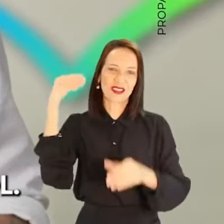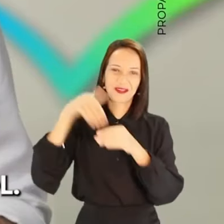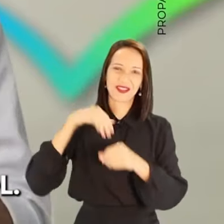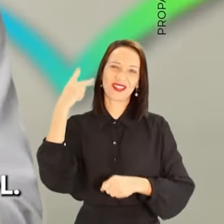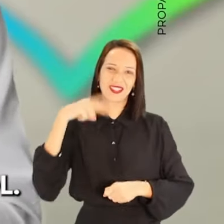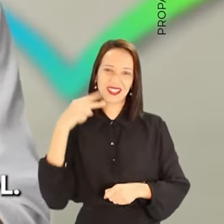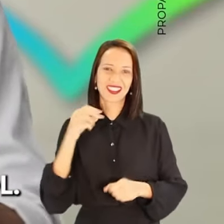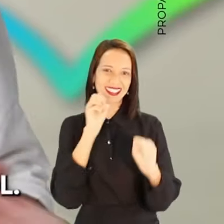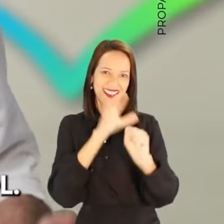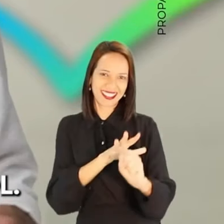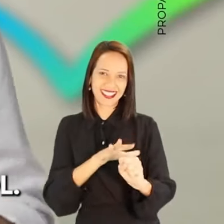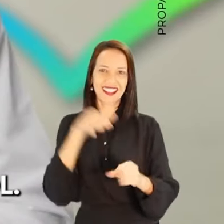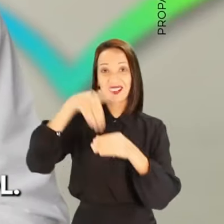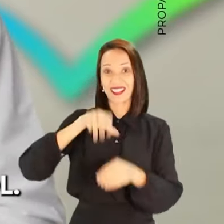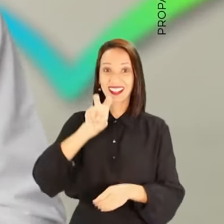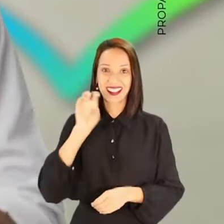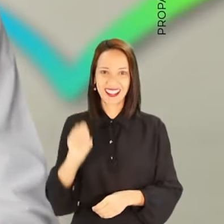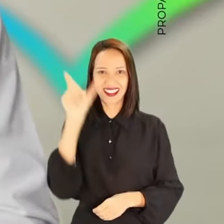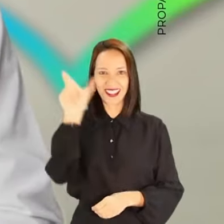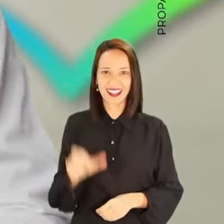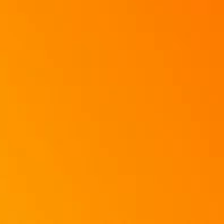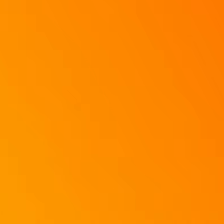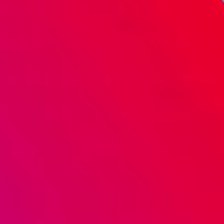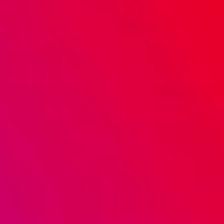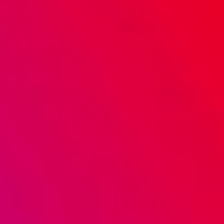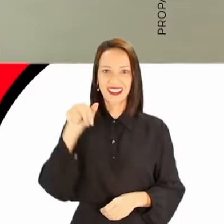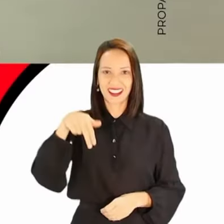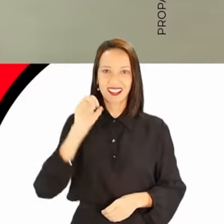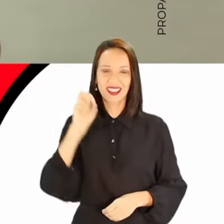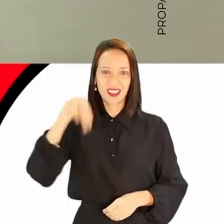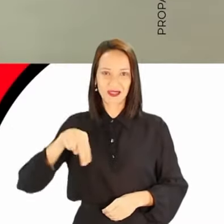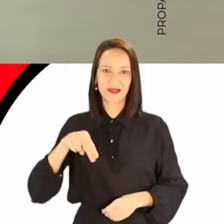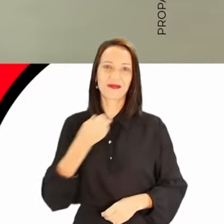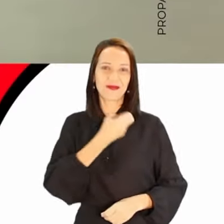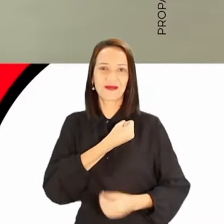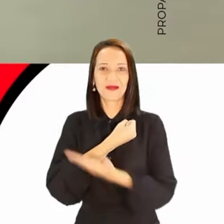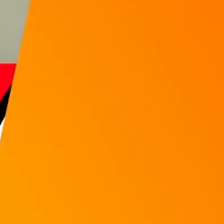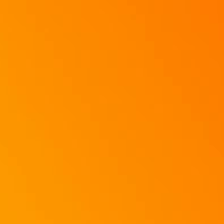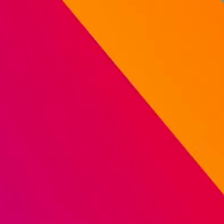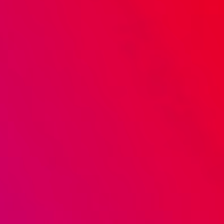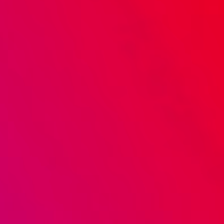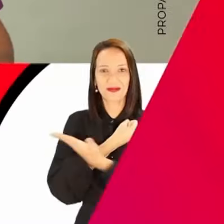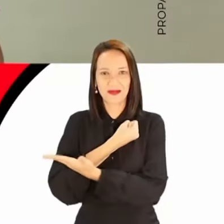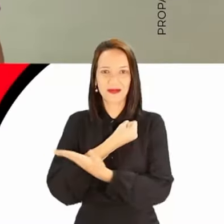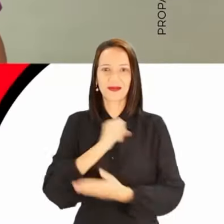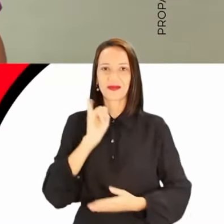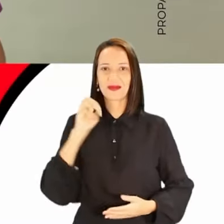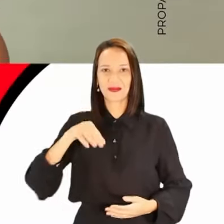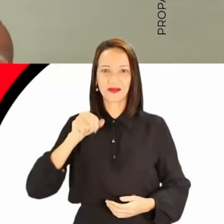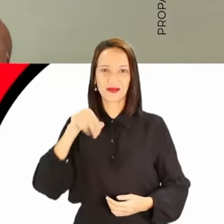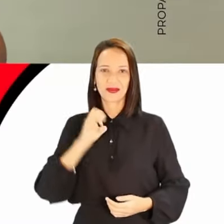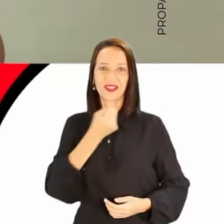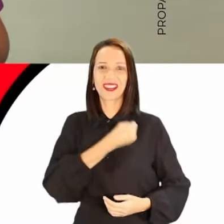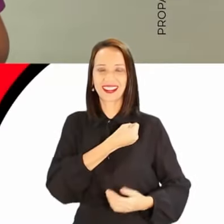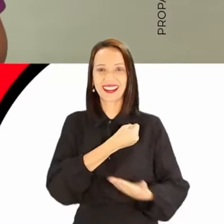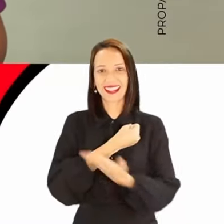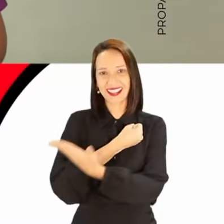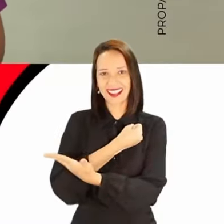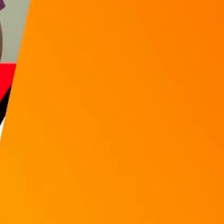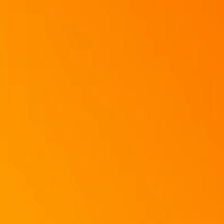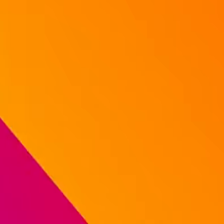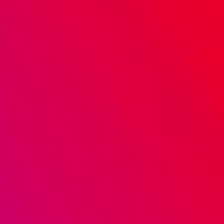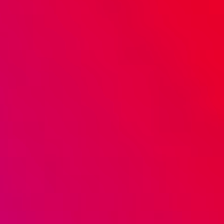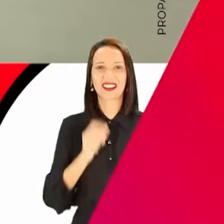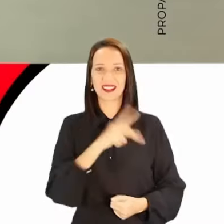Mudar São Paulo, vote nos vereadores do PSOL. Vote 50. Neon Cunha, 50-7-11. Simone Nascimento, 50-1